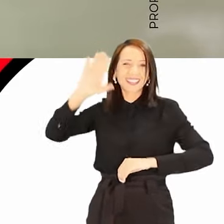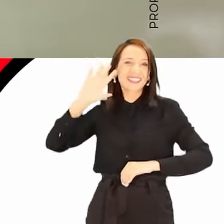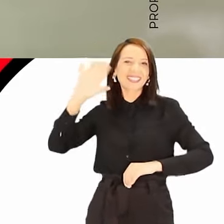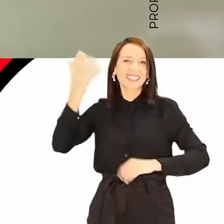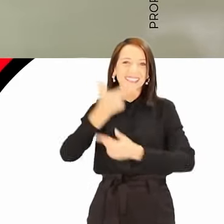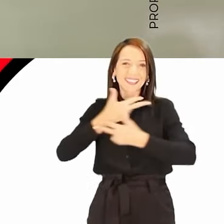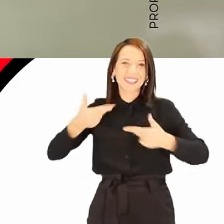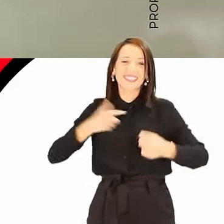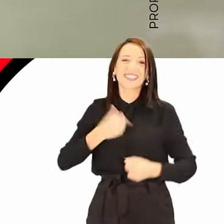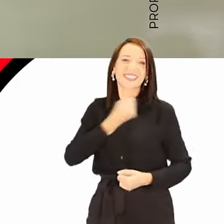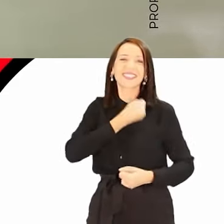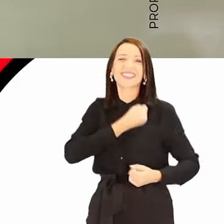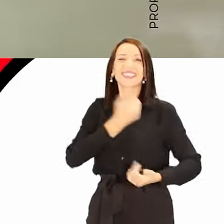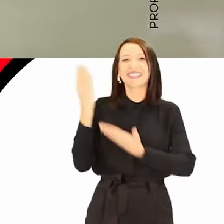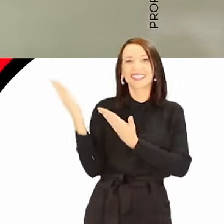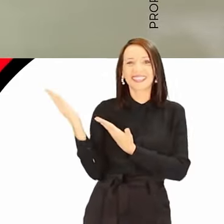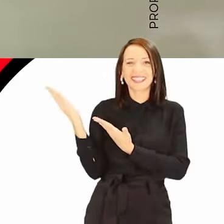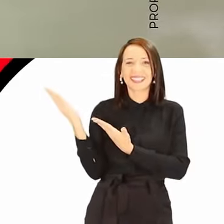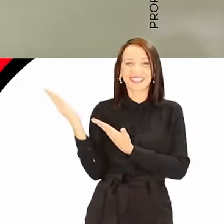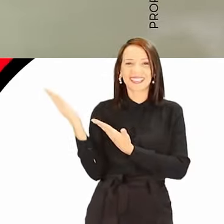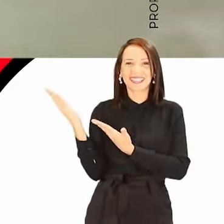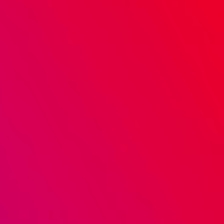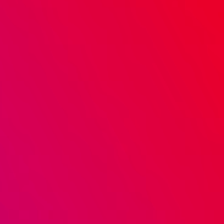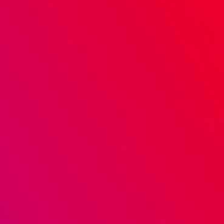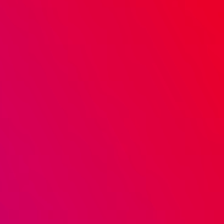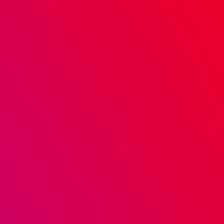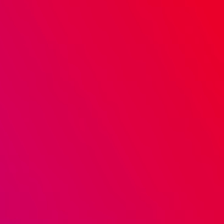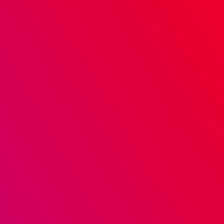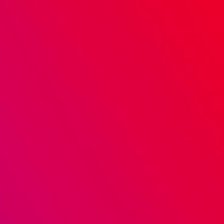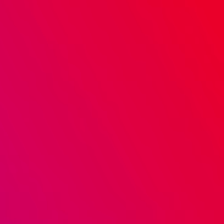solução, 50-8-8-8.